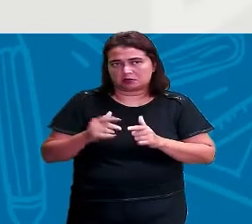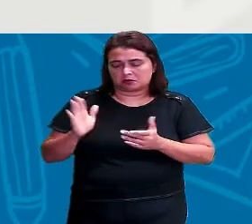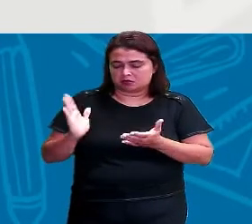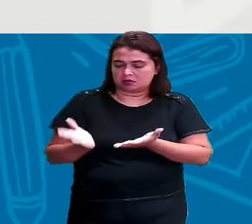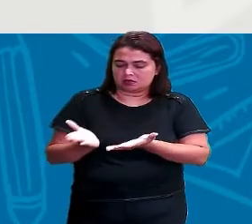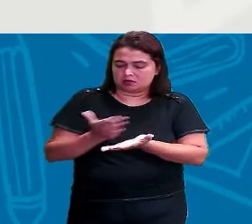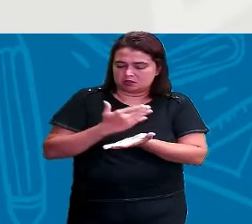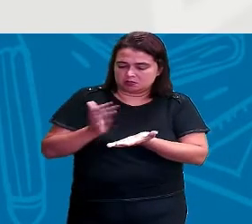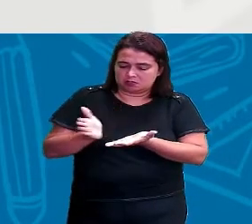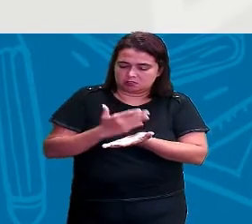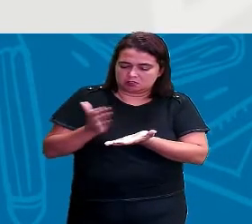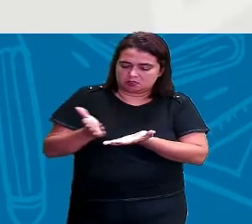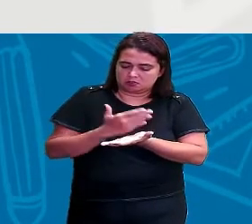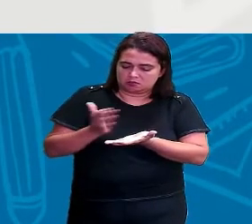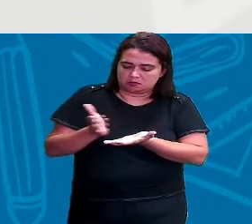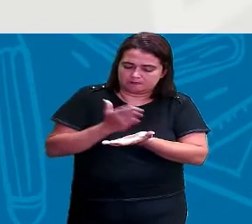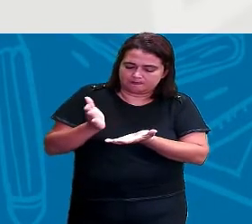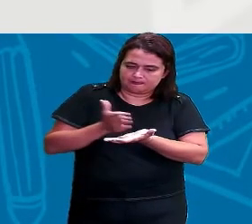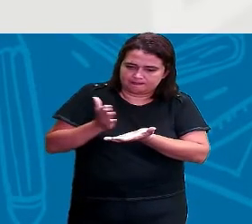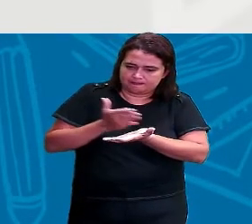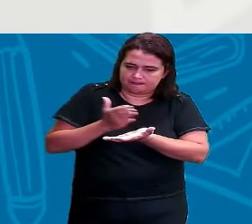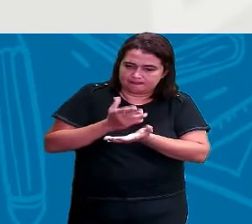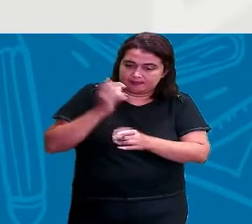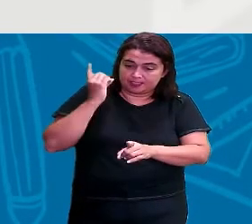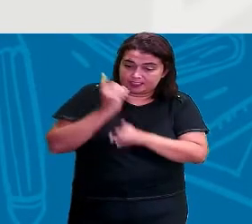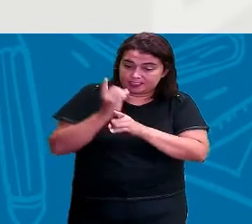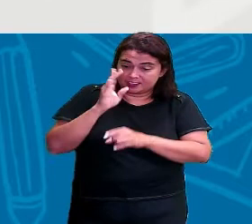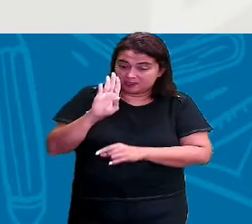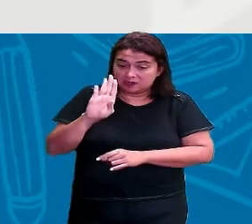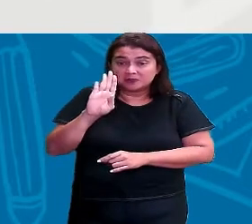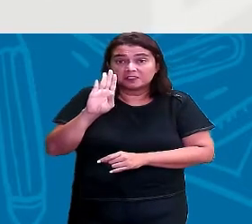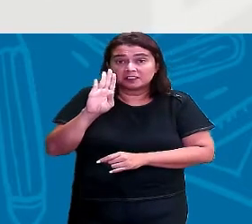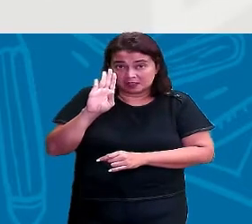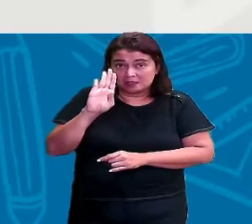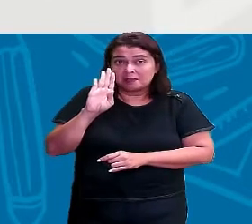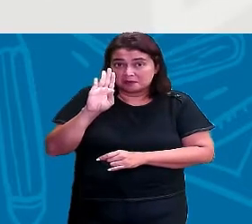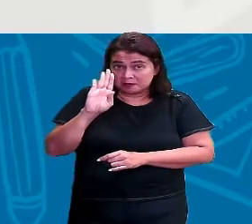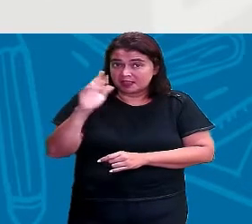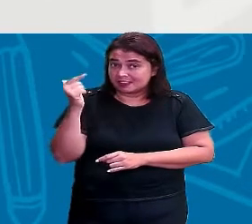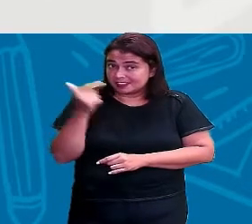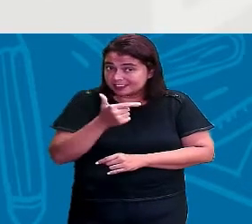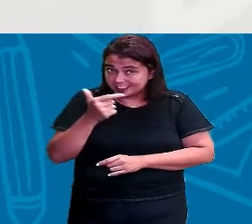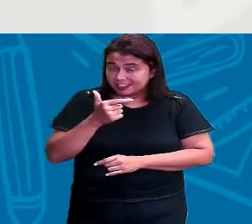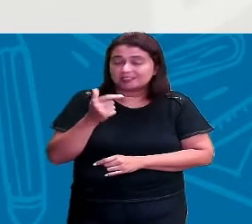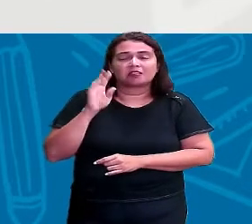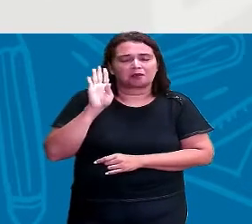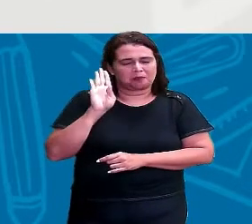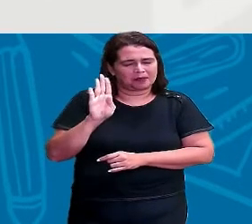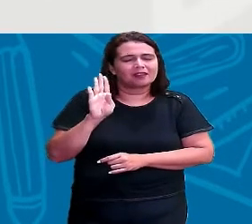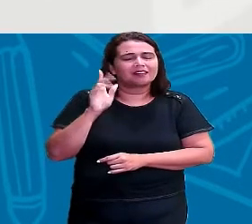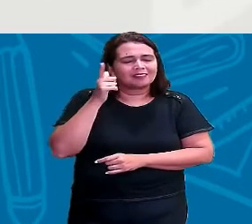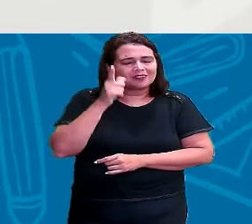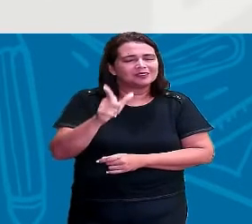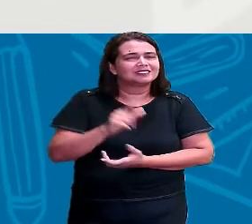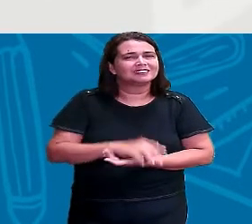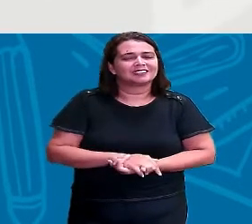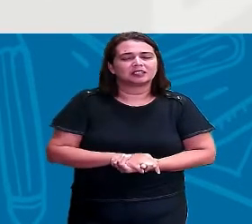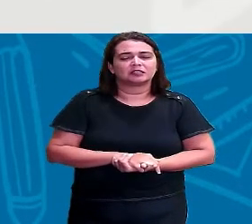passa todas as páginas quando tem a letrinha A. A segunda vai ser a letrinha B, tá bom?